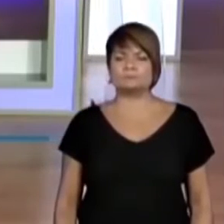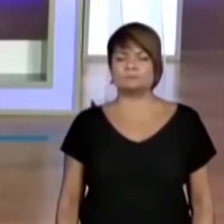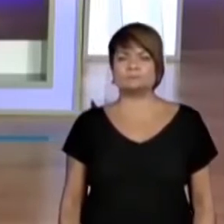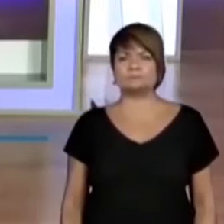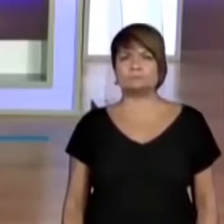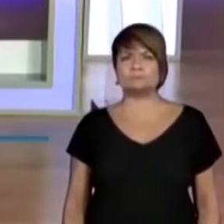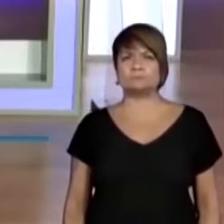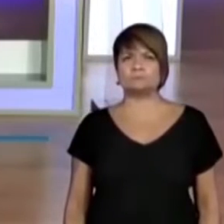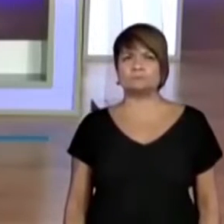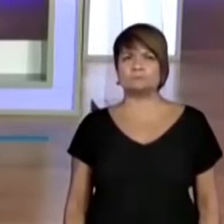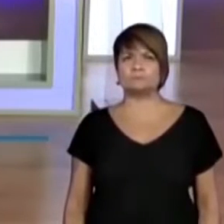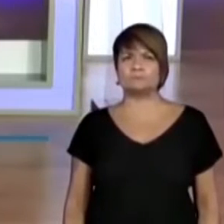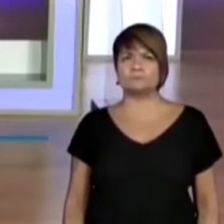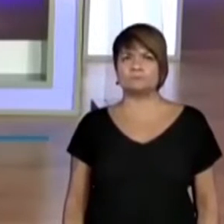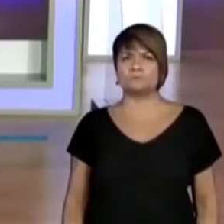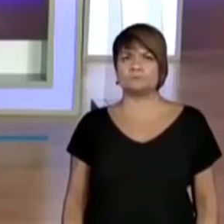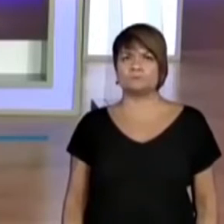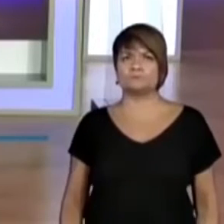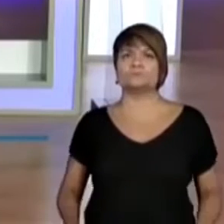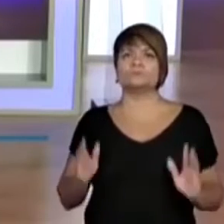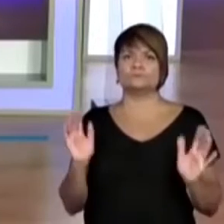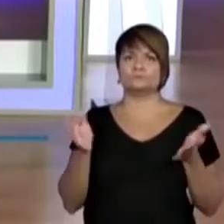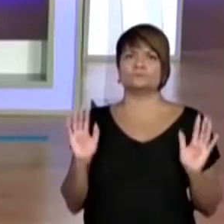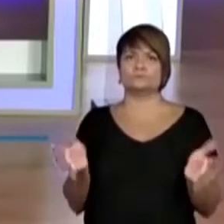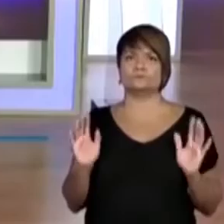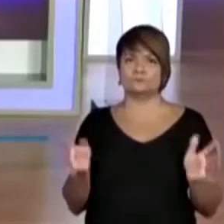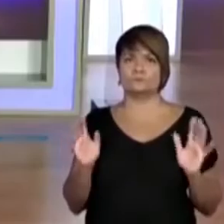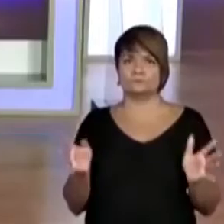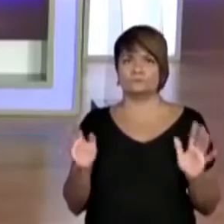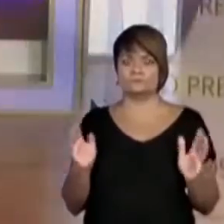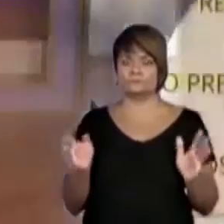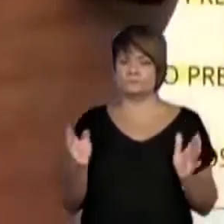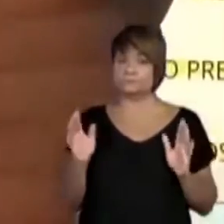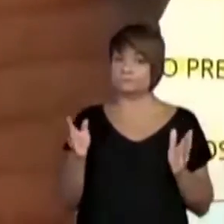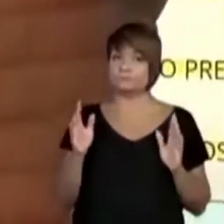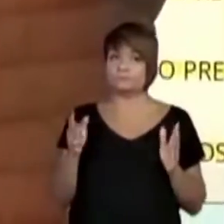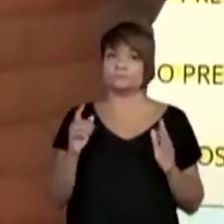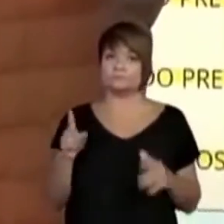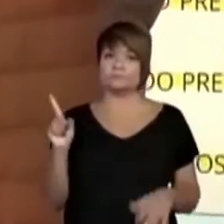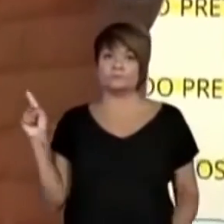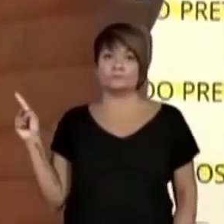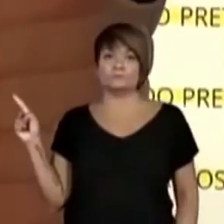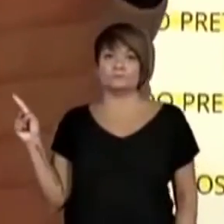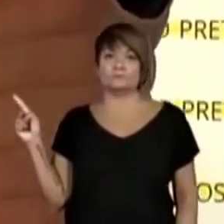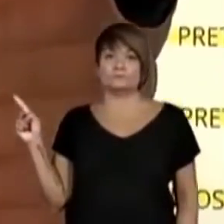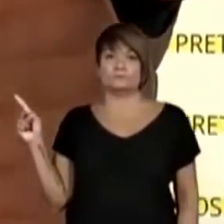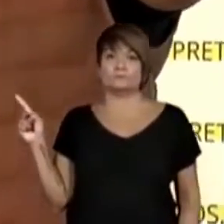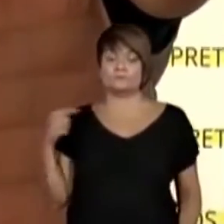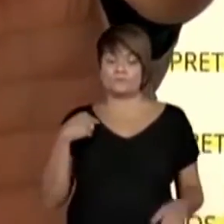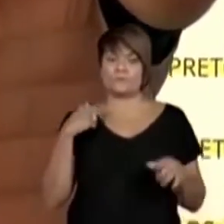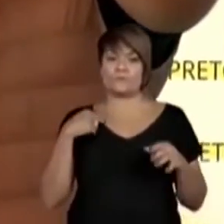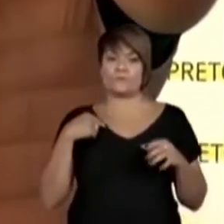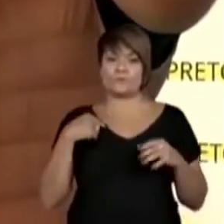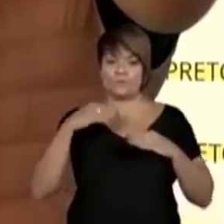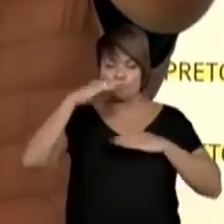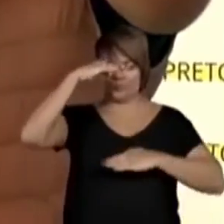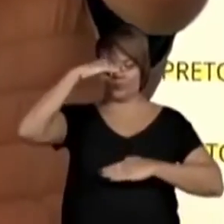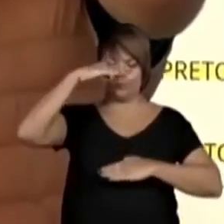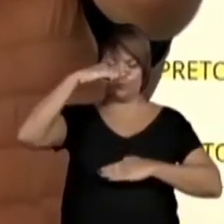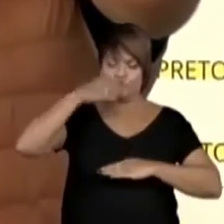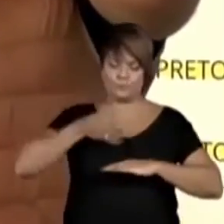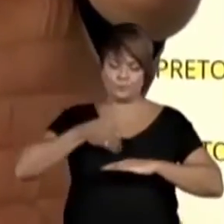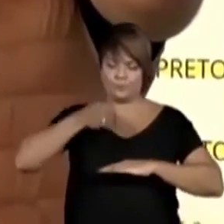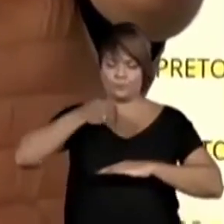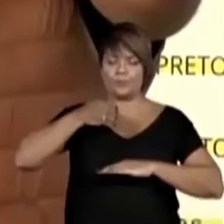tecido. Veja, ele está dividido em duas partes, diferente dessa que foi dividida até o meio. Tem duas formas de